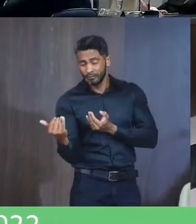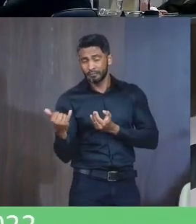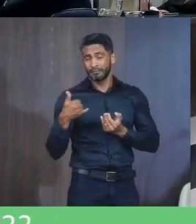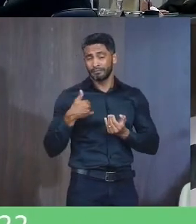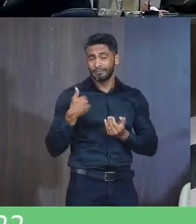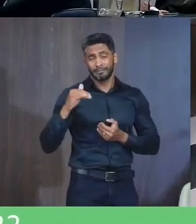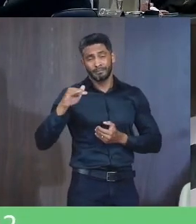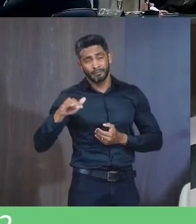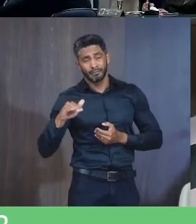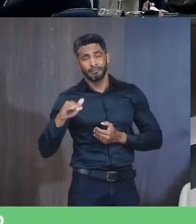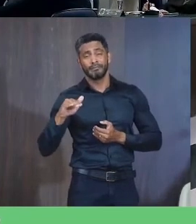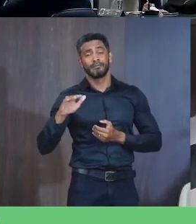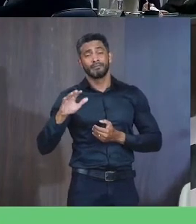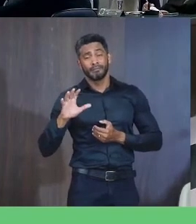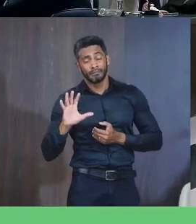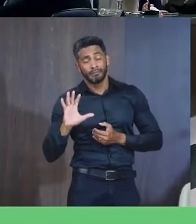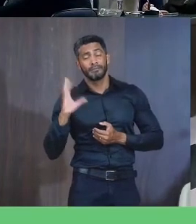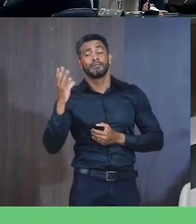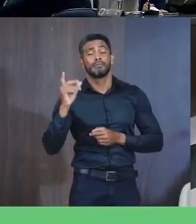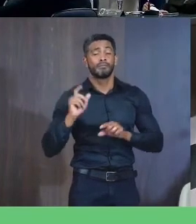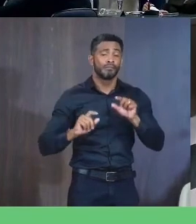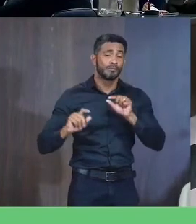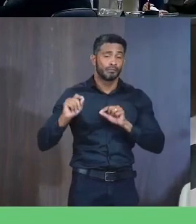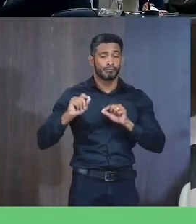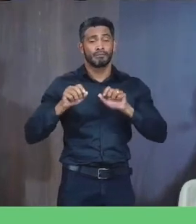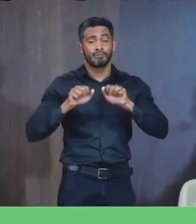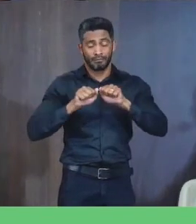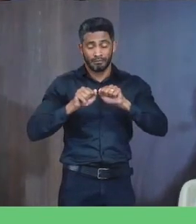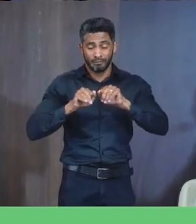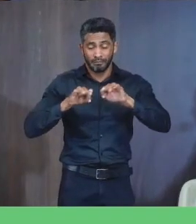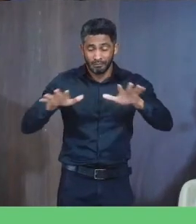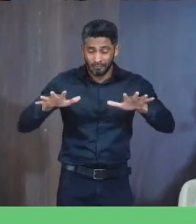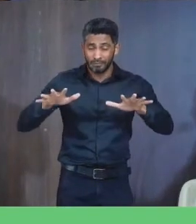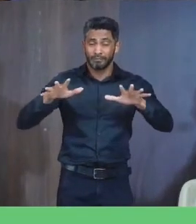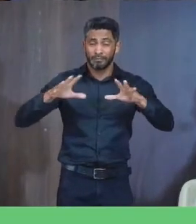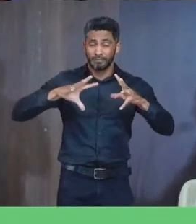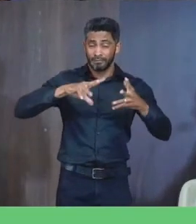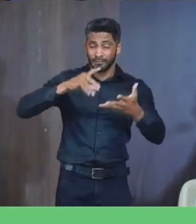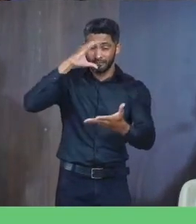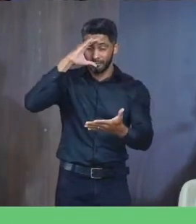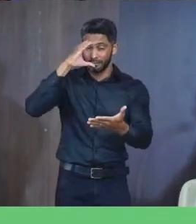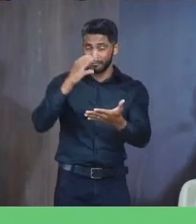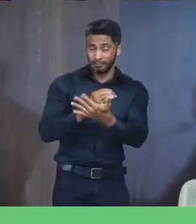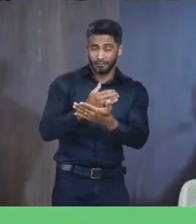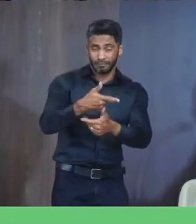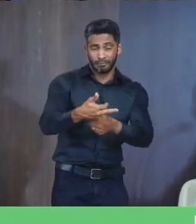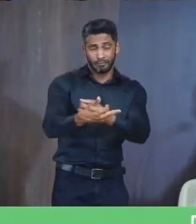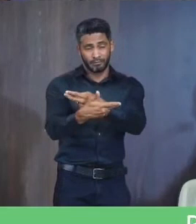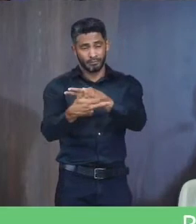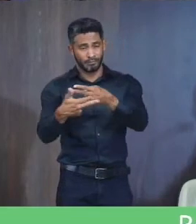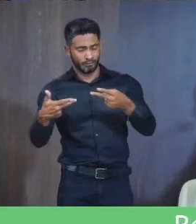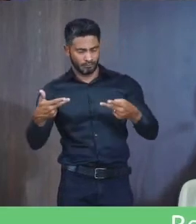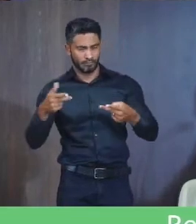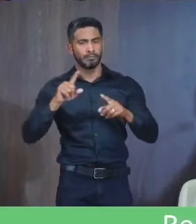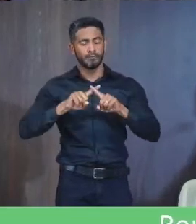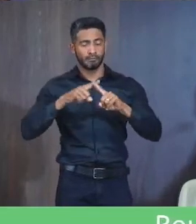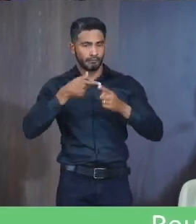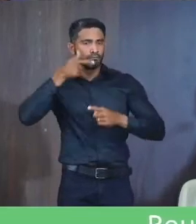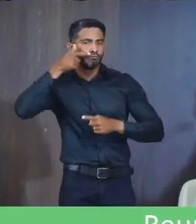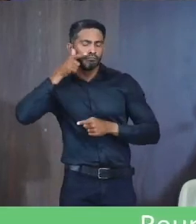Acaba aí sendo absorvido Muitas vezes Pelo mundo do crime Em suas vertentes diversas Mas quando você consegue